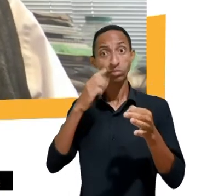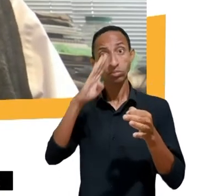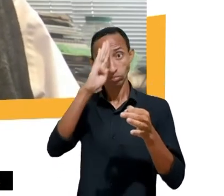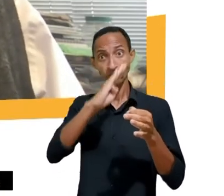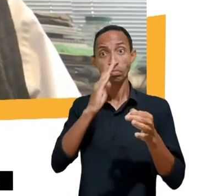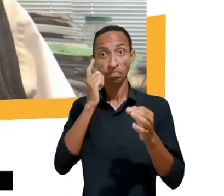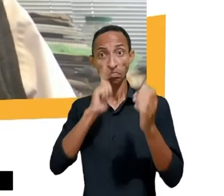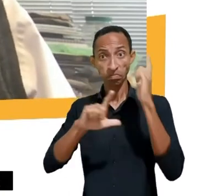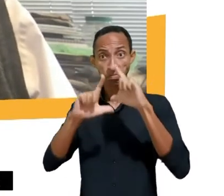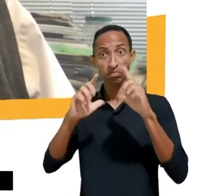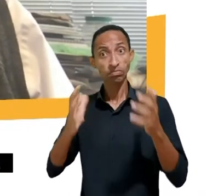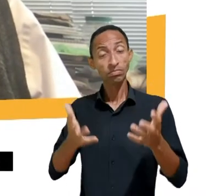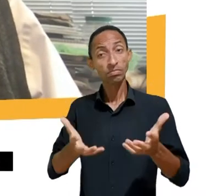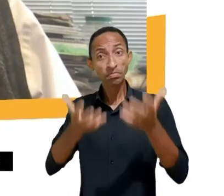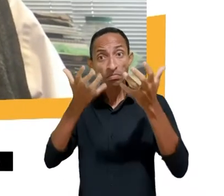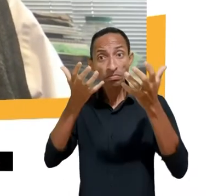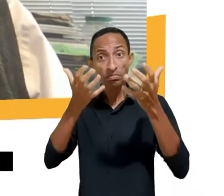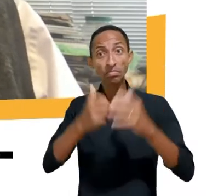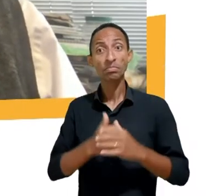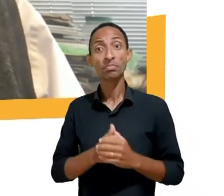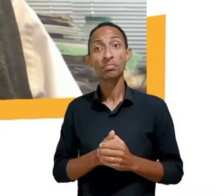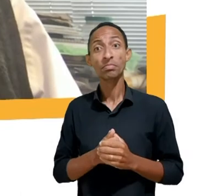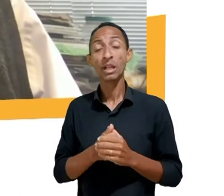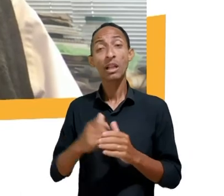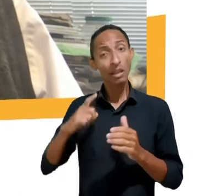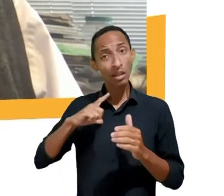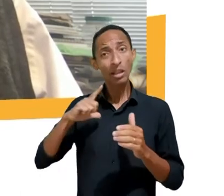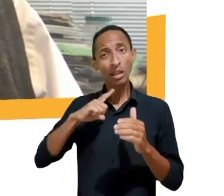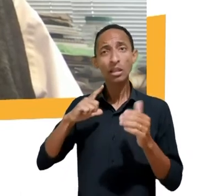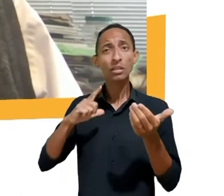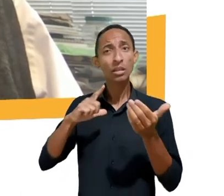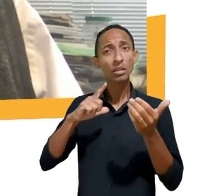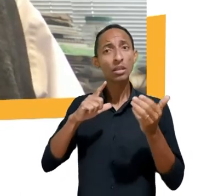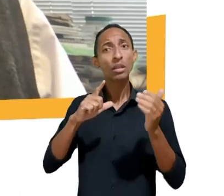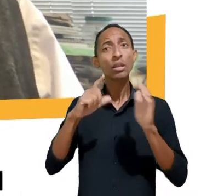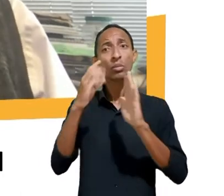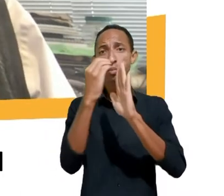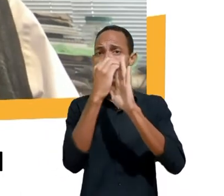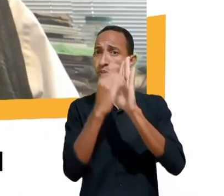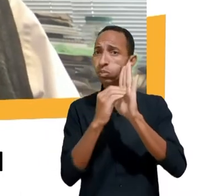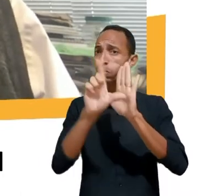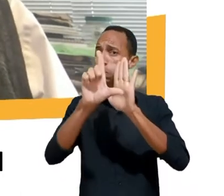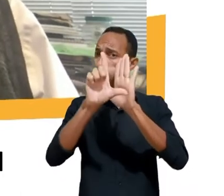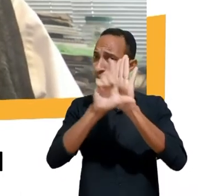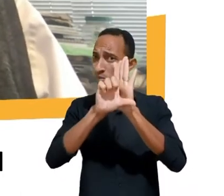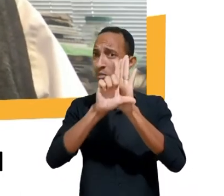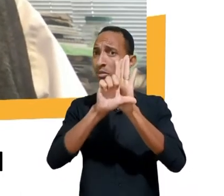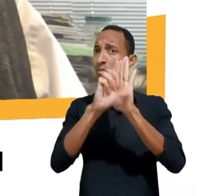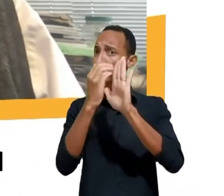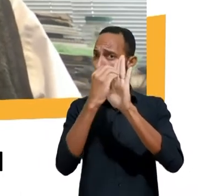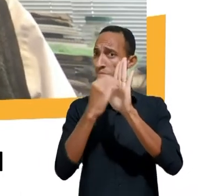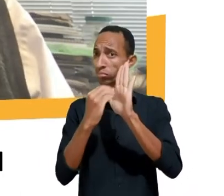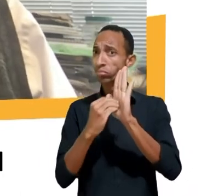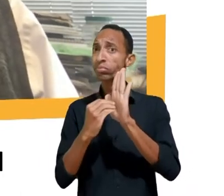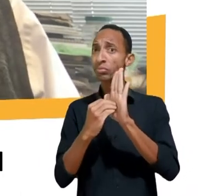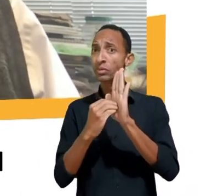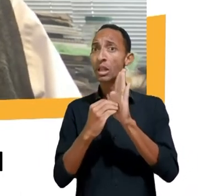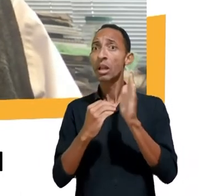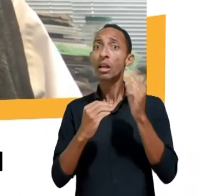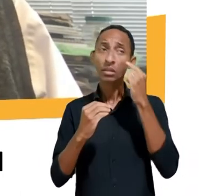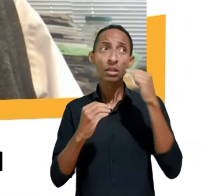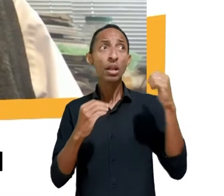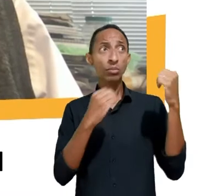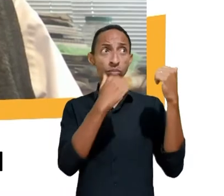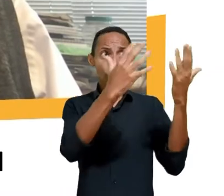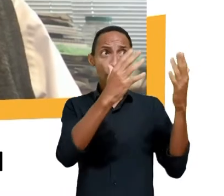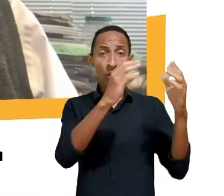também ele tem um conjunto de legislação que é muito elogiado pela comunidade internacional. Então,